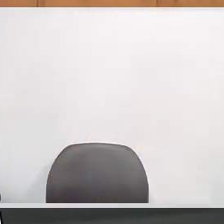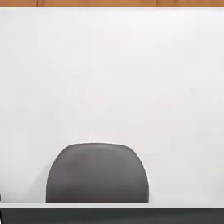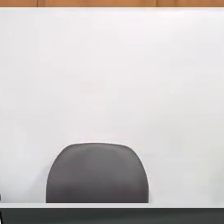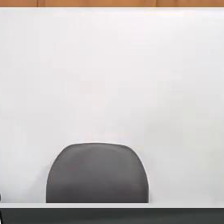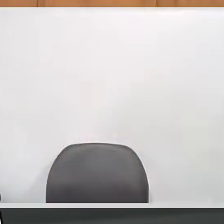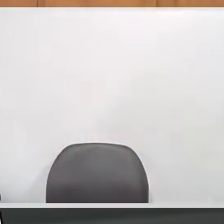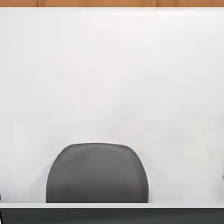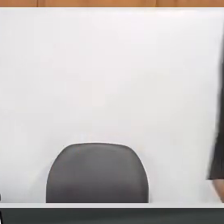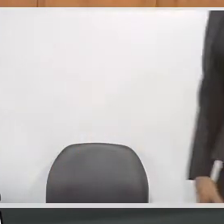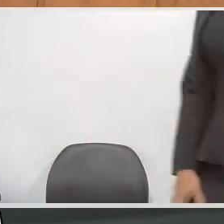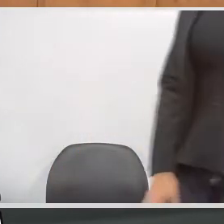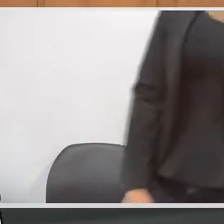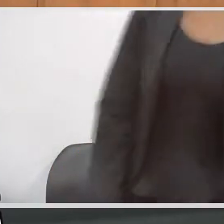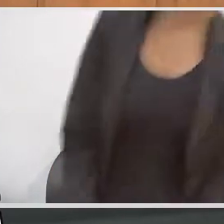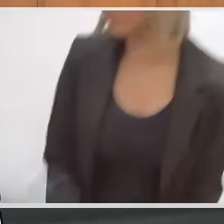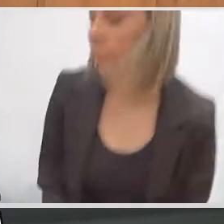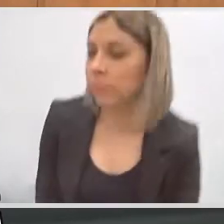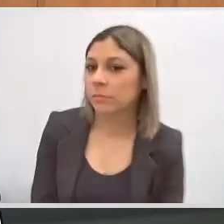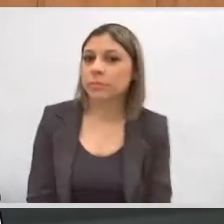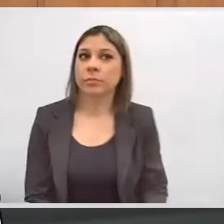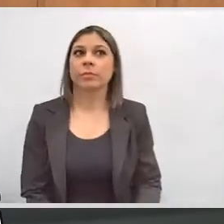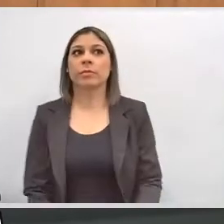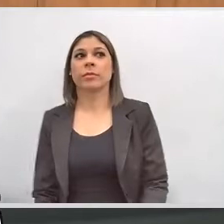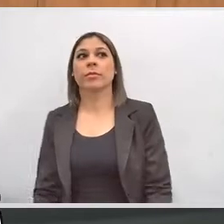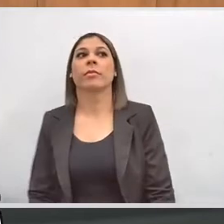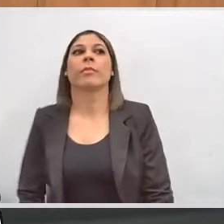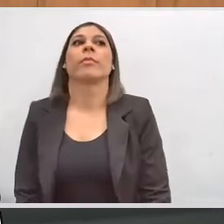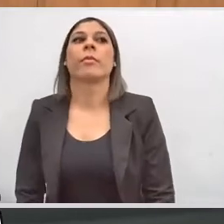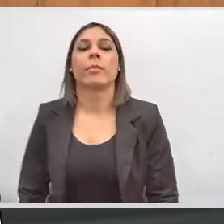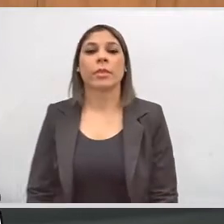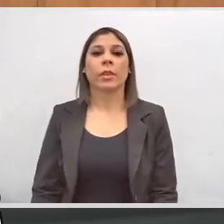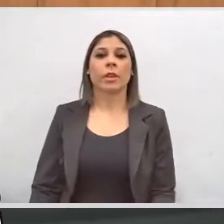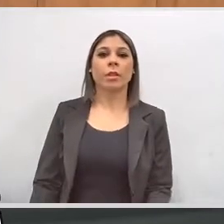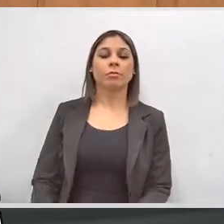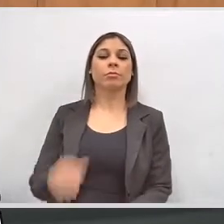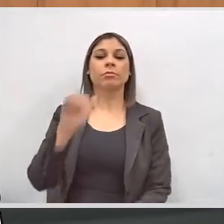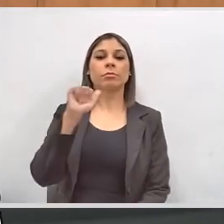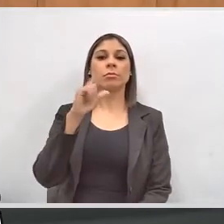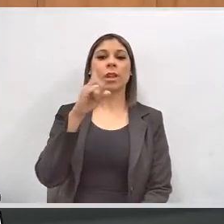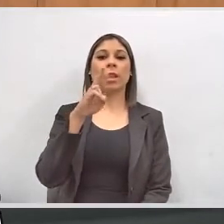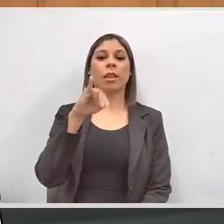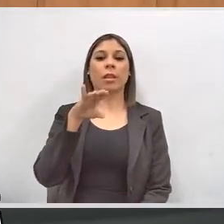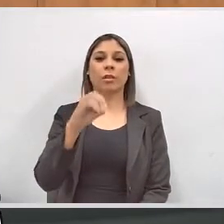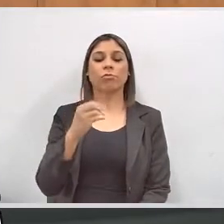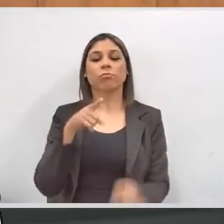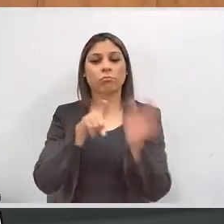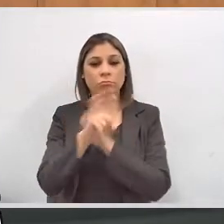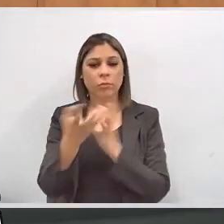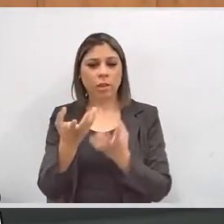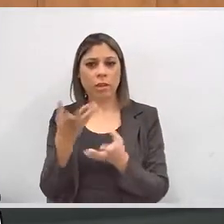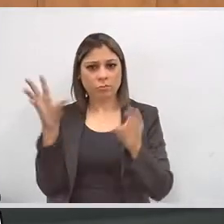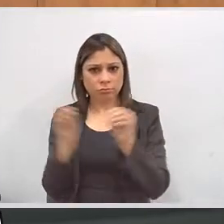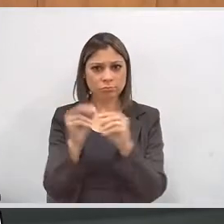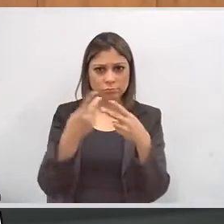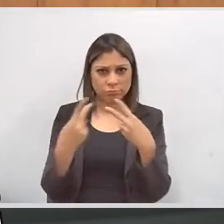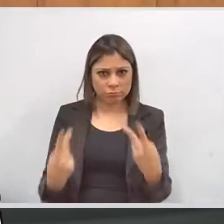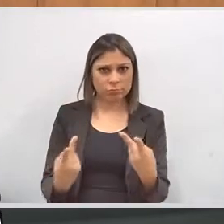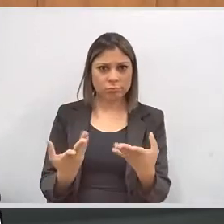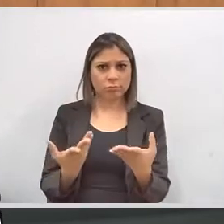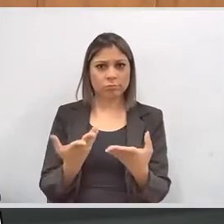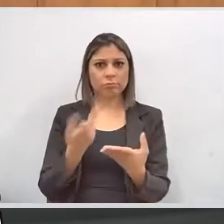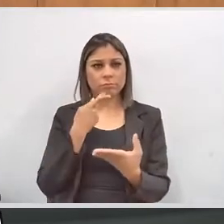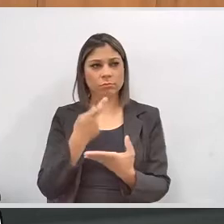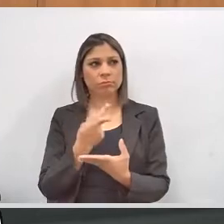se deseja também acrescentar algo à fala anterior. Tenha vontade. Muito obrigado, presidente. A